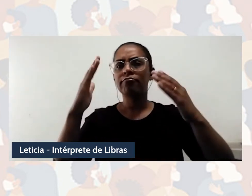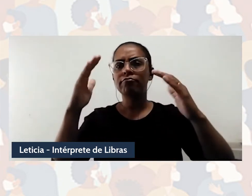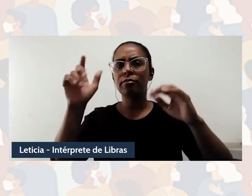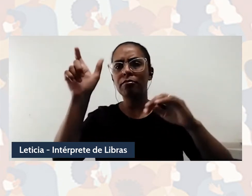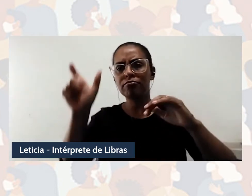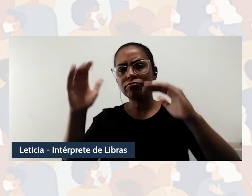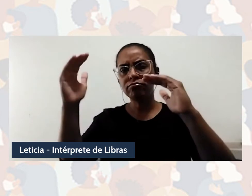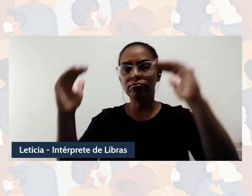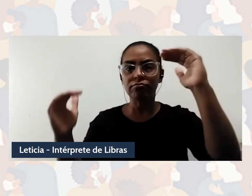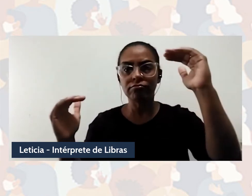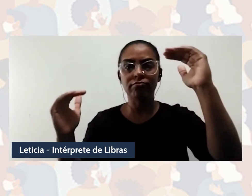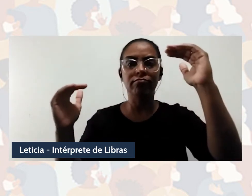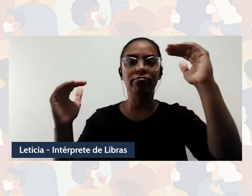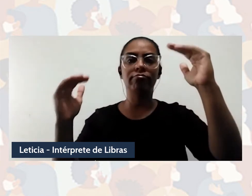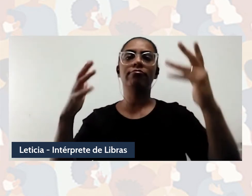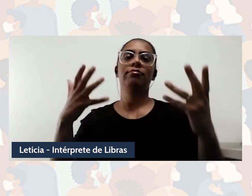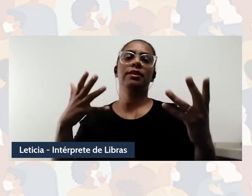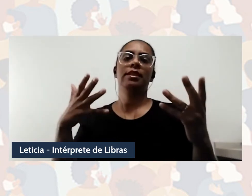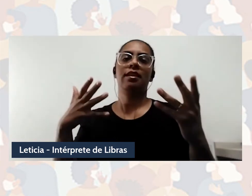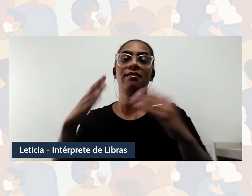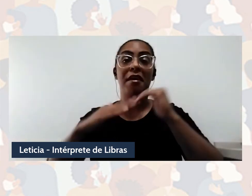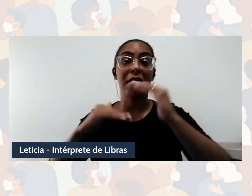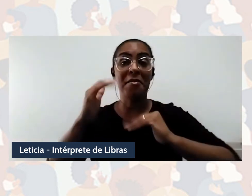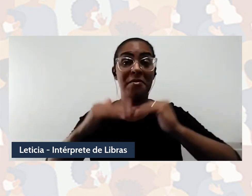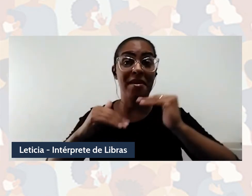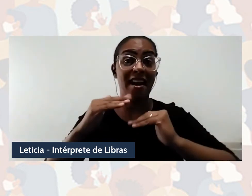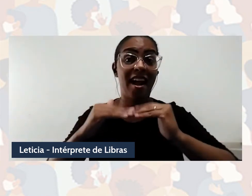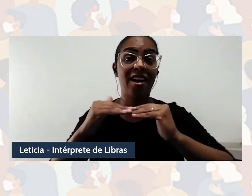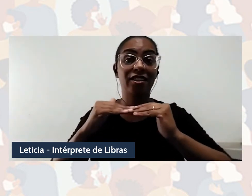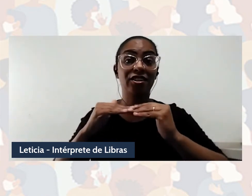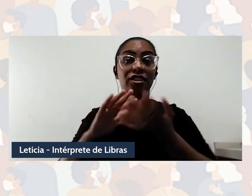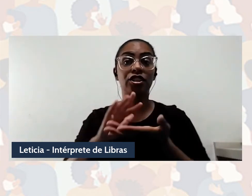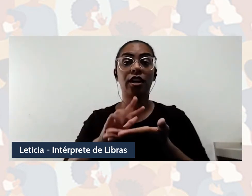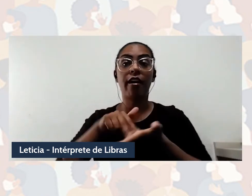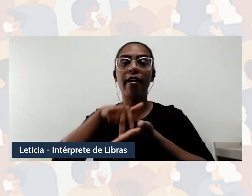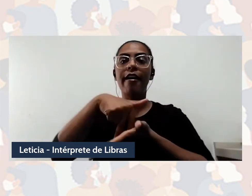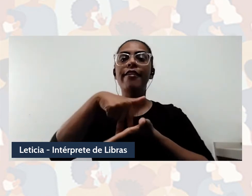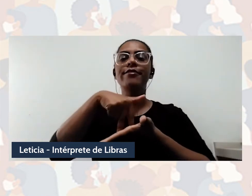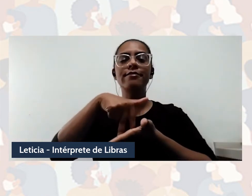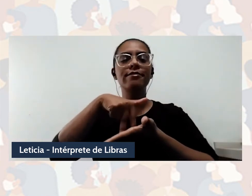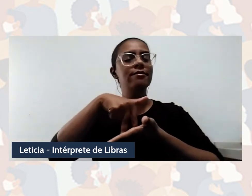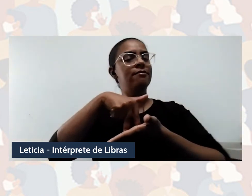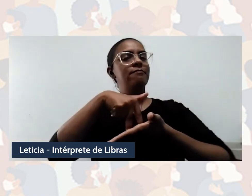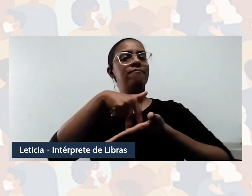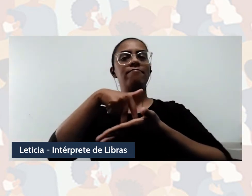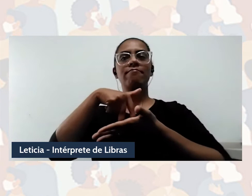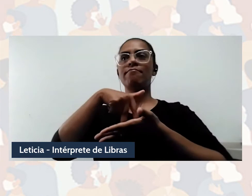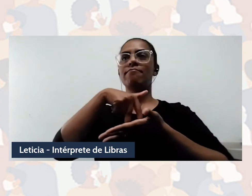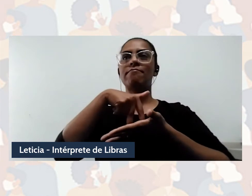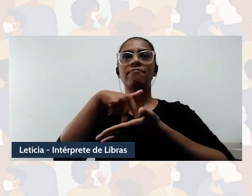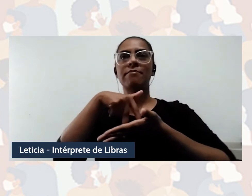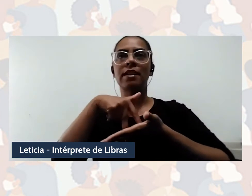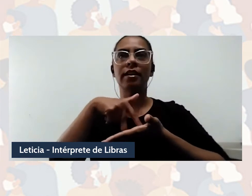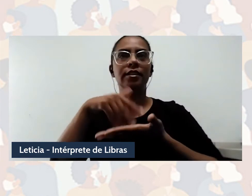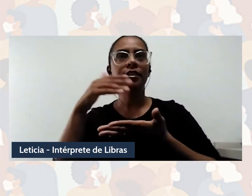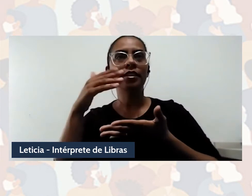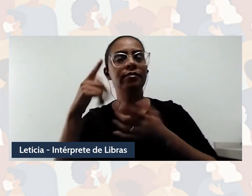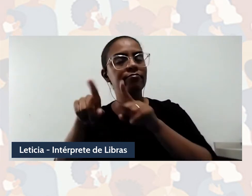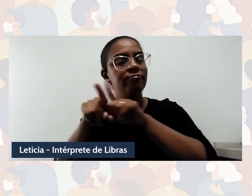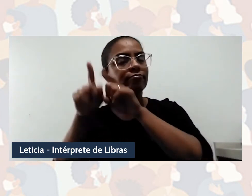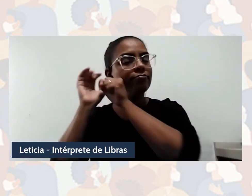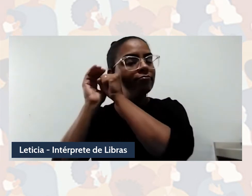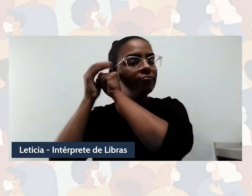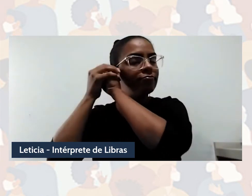concretização de ações e práticas de resistência ou, mais amplamente, de insurgência e de decolonialidade.